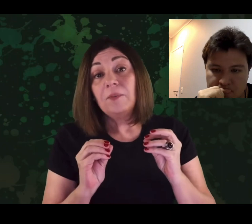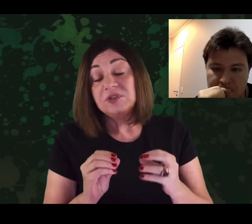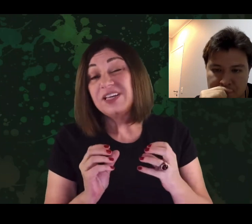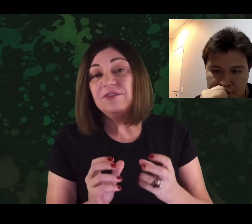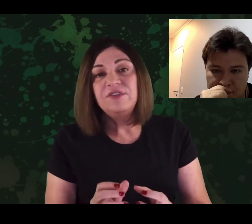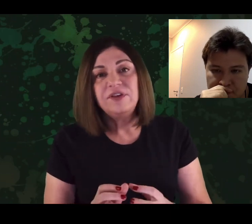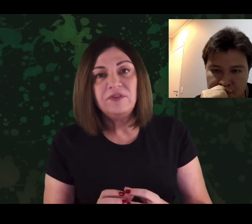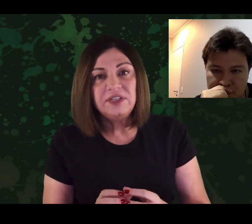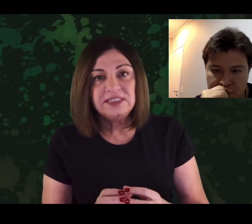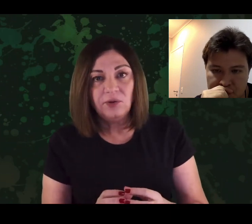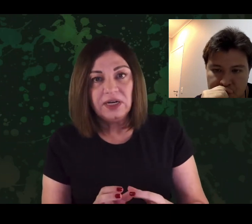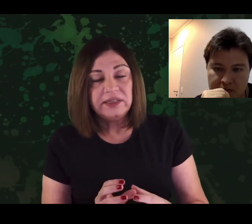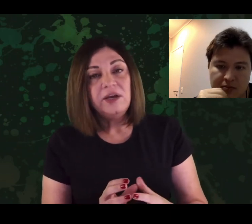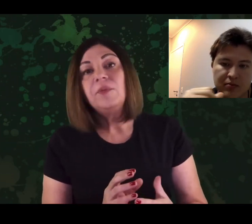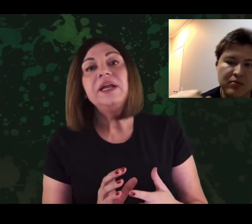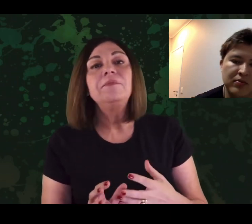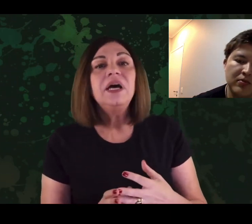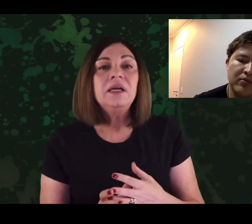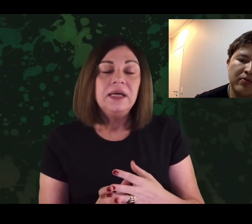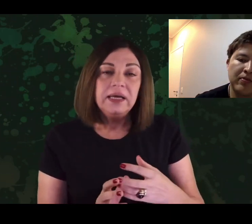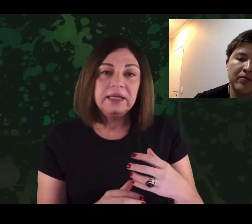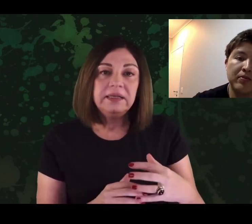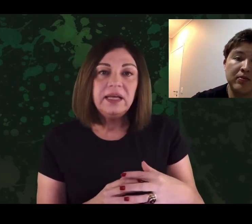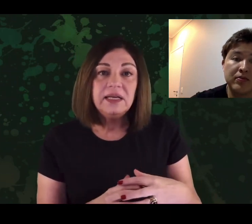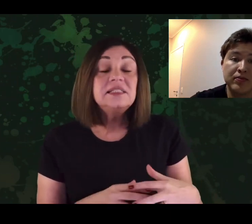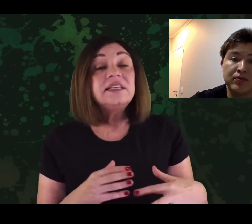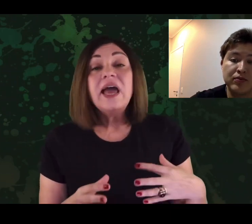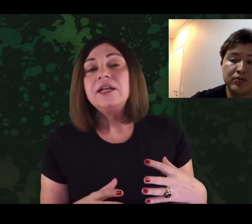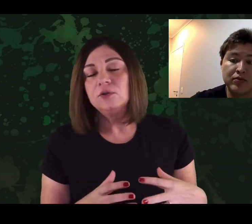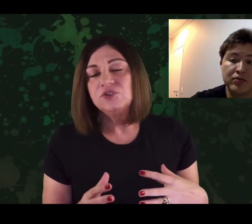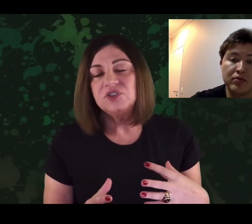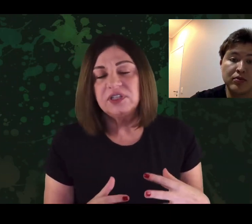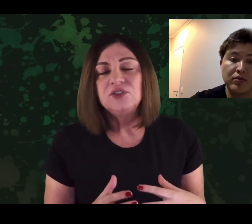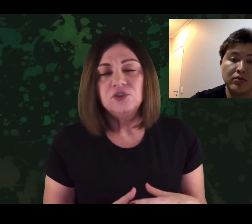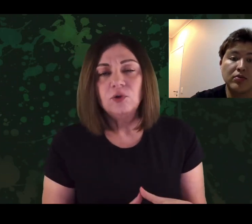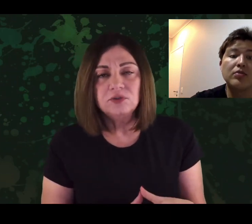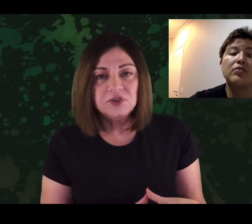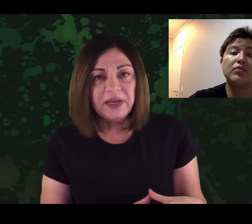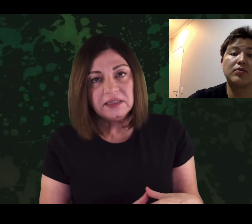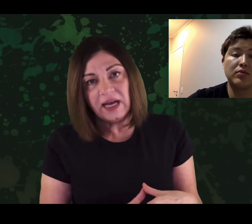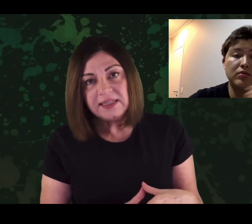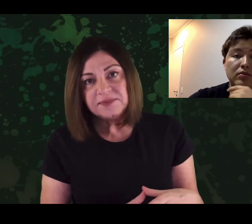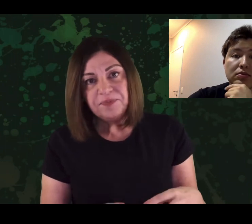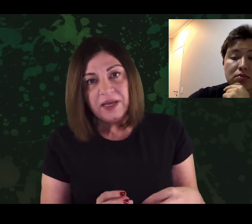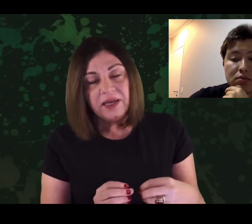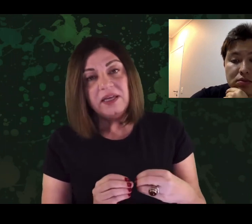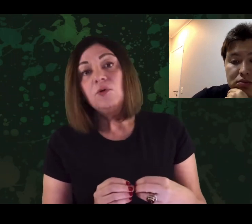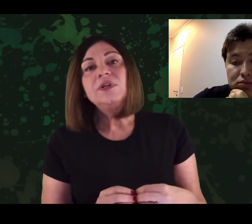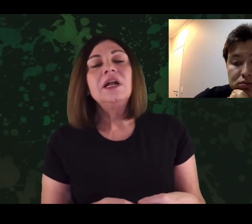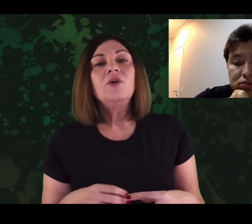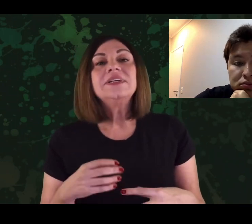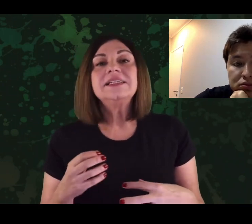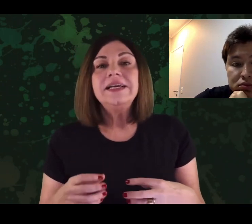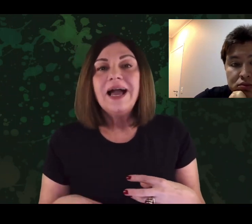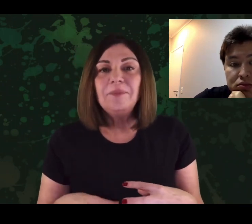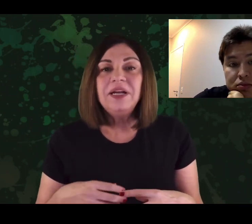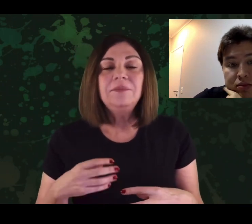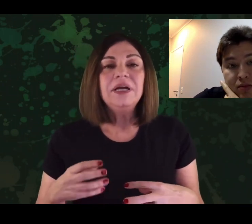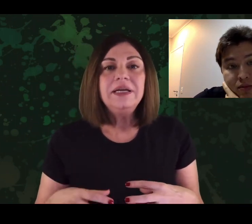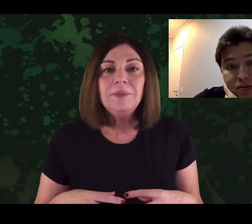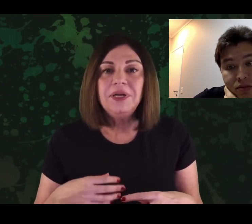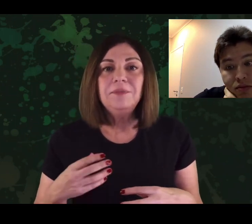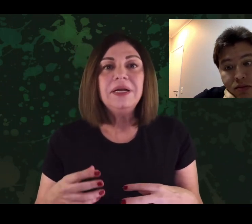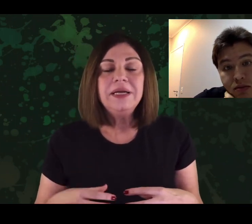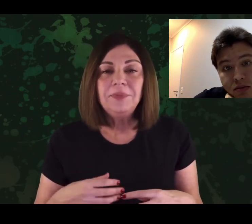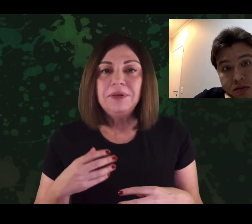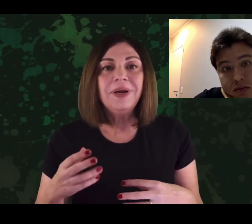uma moça que vive em aflição. Ela tem uma irmã que tem sérios transtornos mentais, e quando ela começa a ligar para a